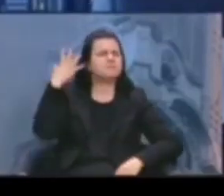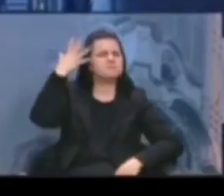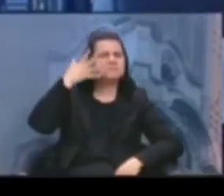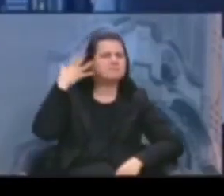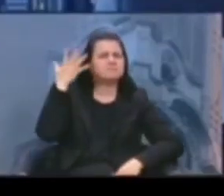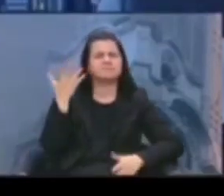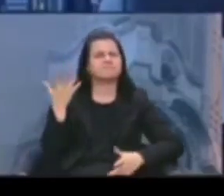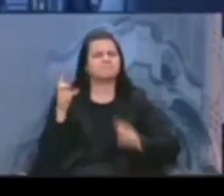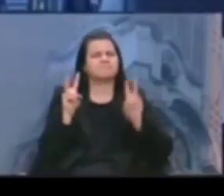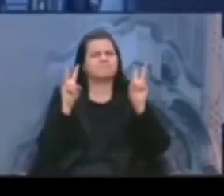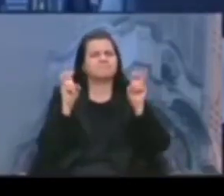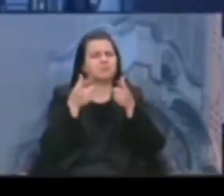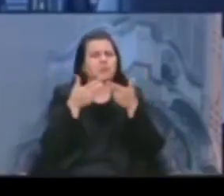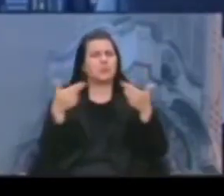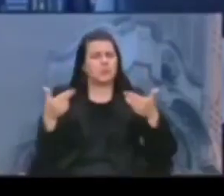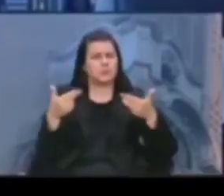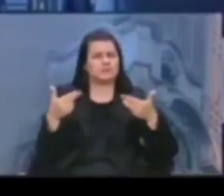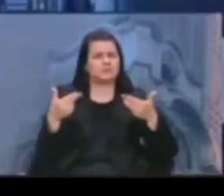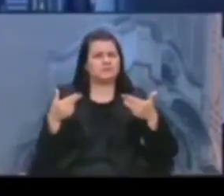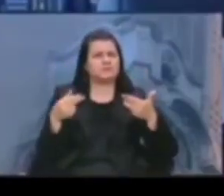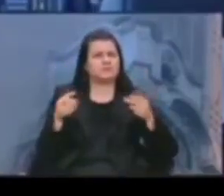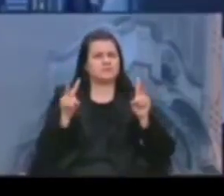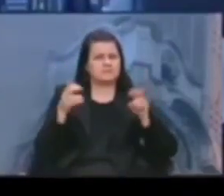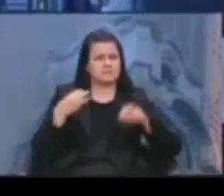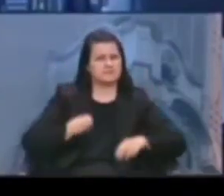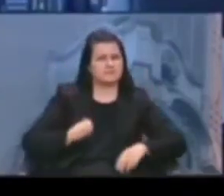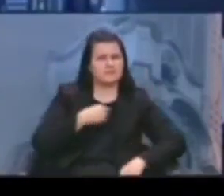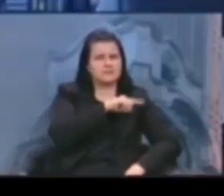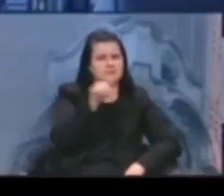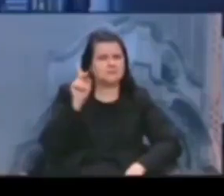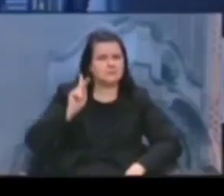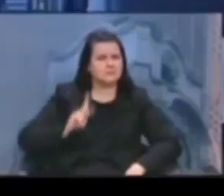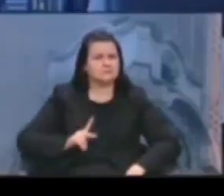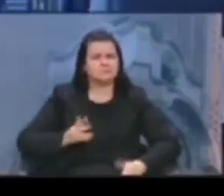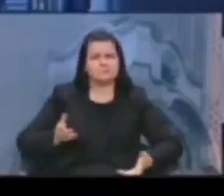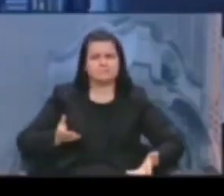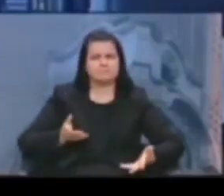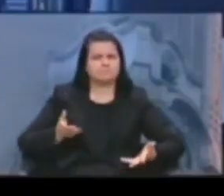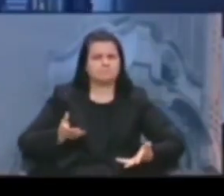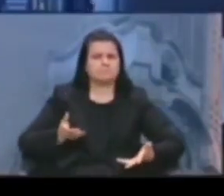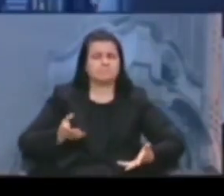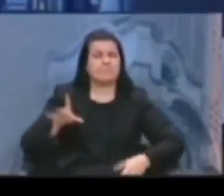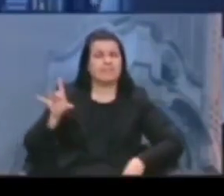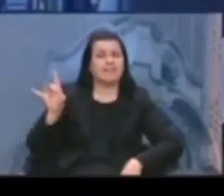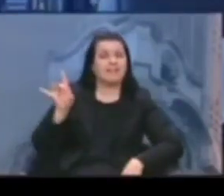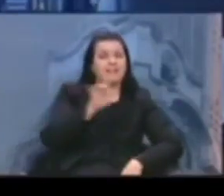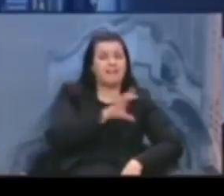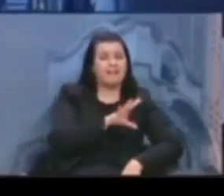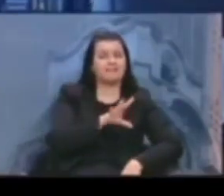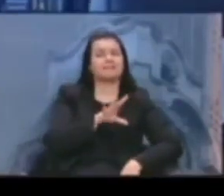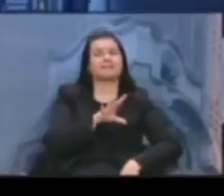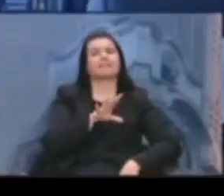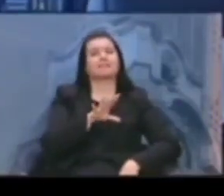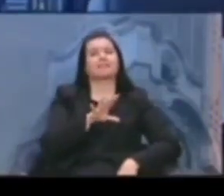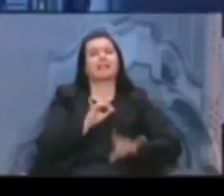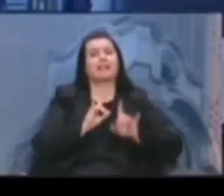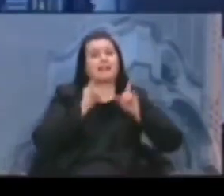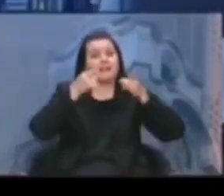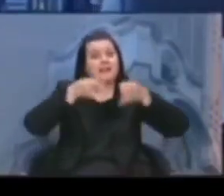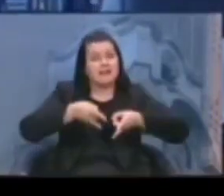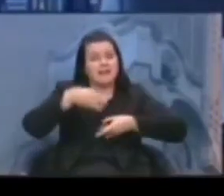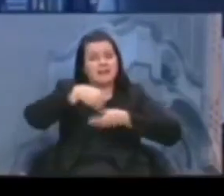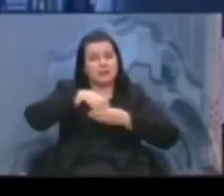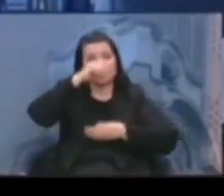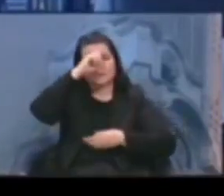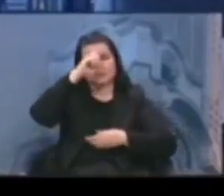vidas. E, como eu já disse, cada leito de UTI aberto custa seis mil reais do